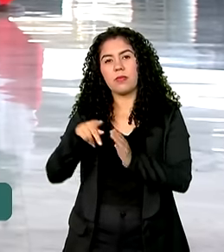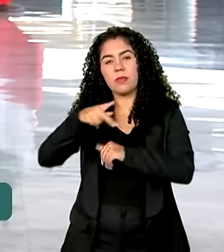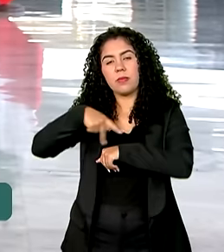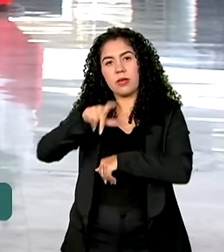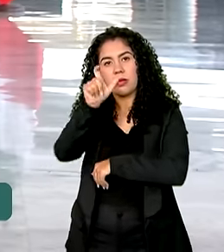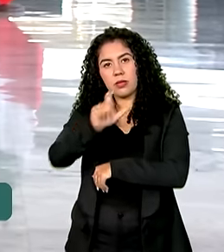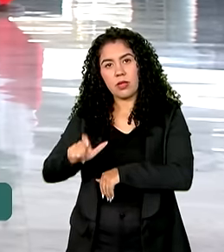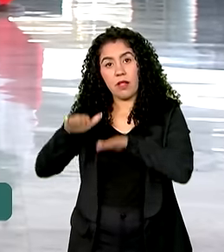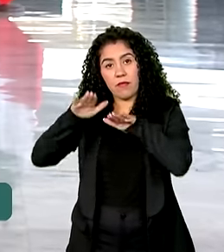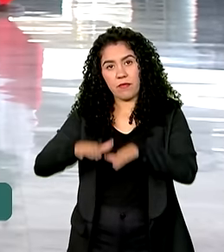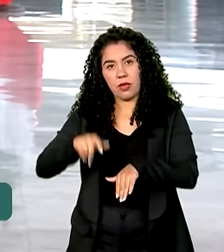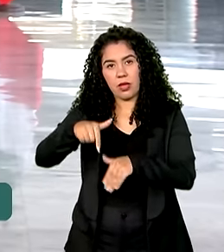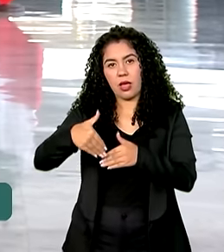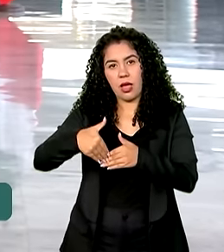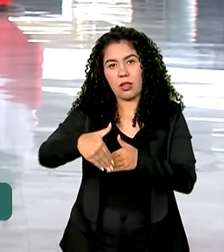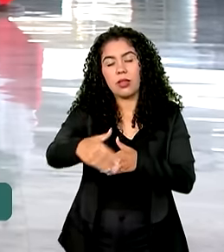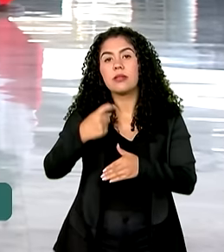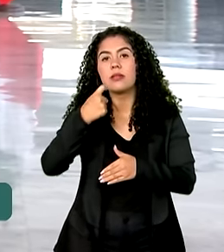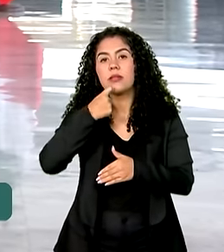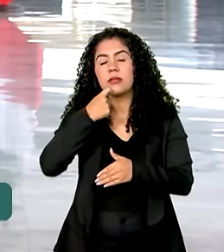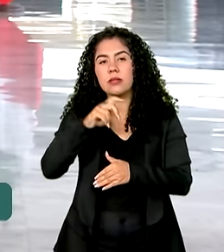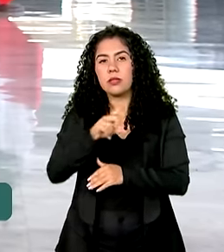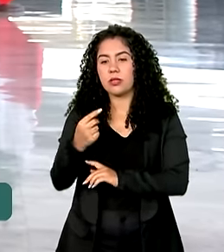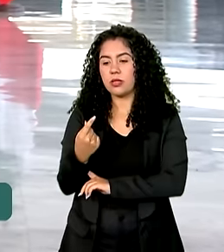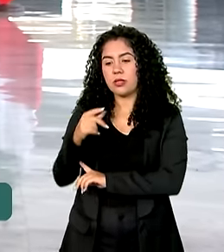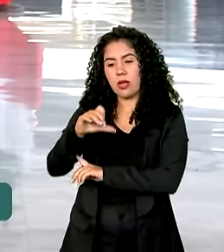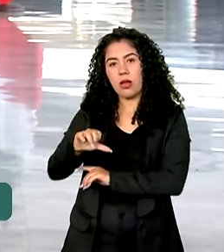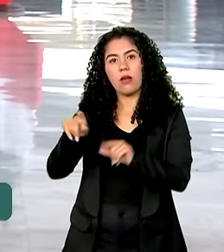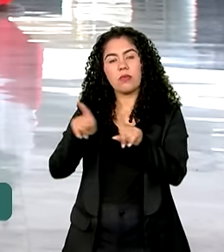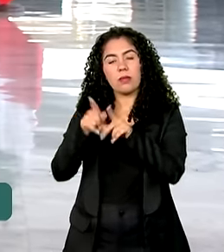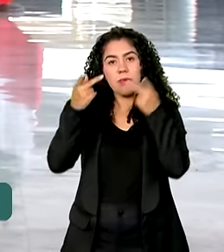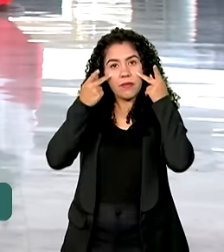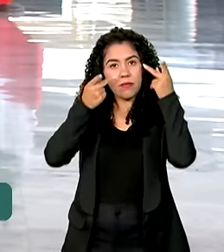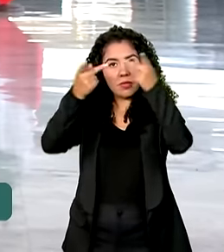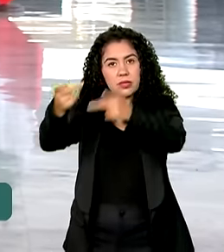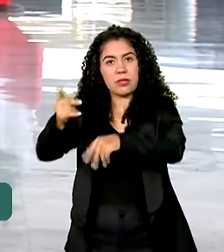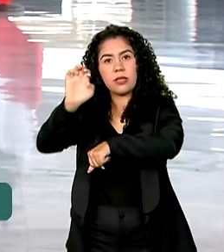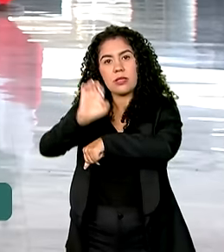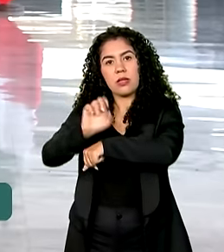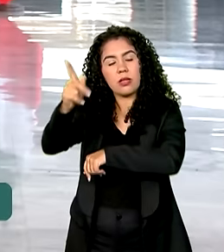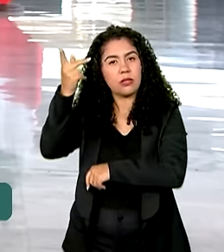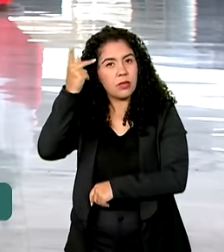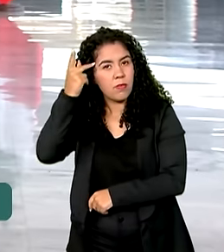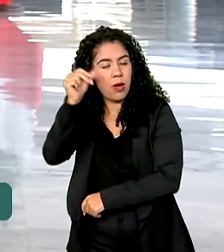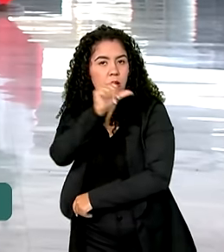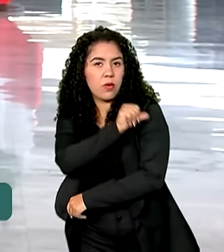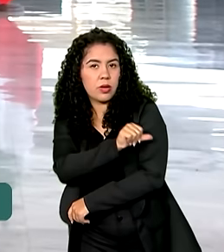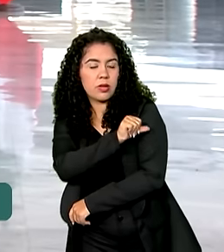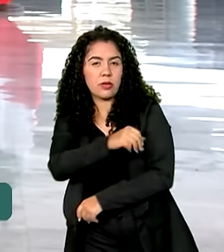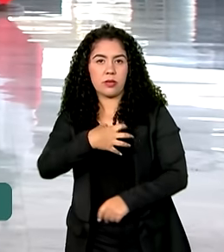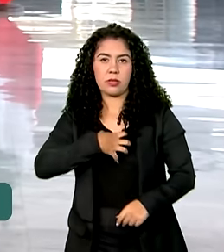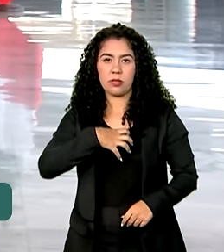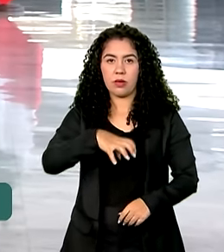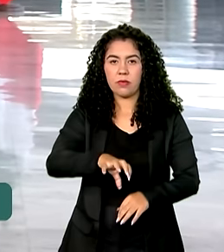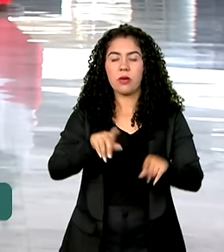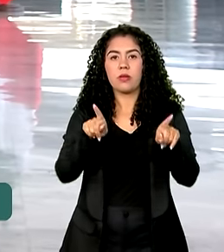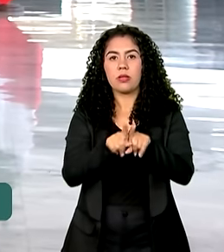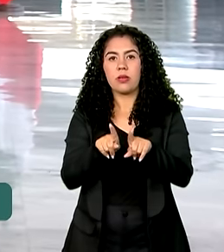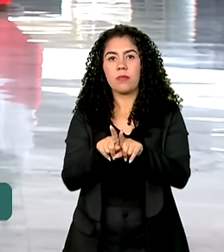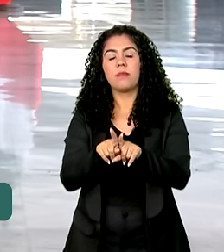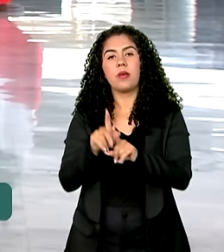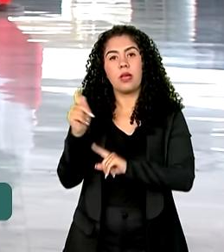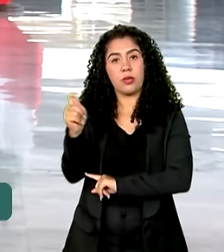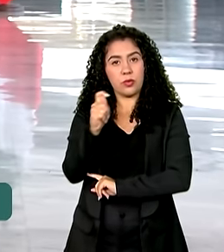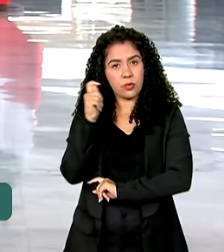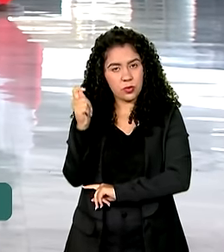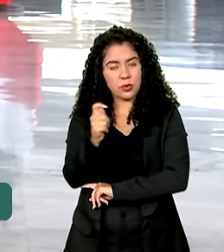sexta-feira, dia 19, e também vai visitar as cidades de São Paulo, Rio de Janeiro, Salvador e o estado do Rio Grande do Sul.